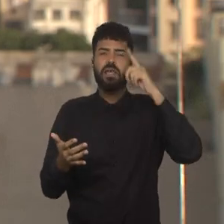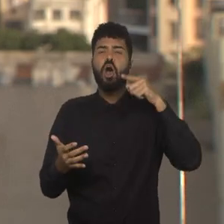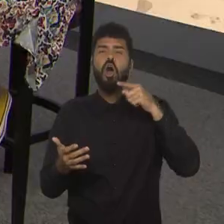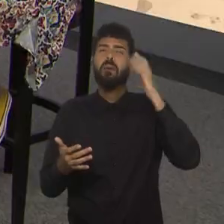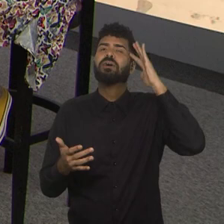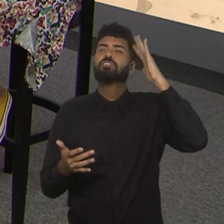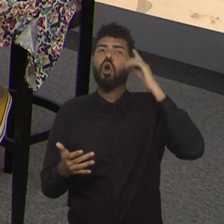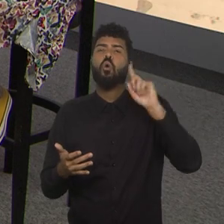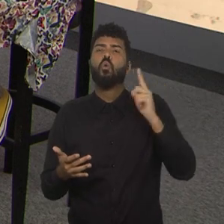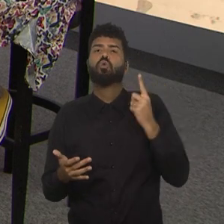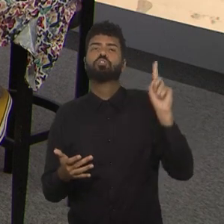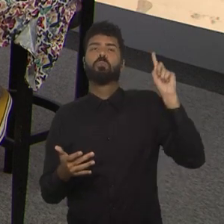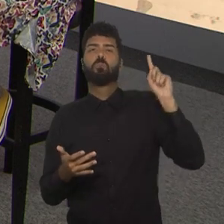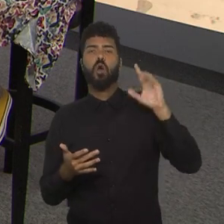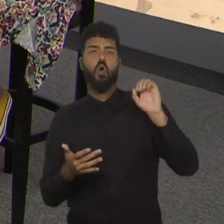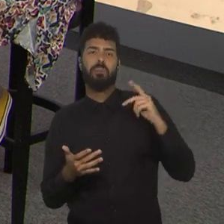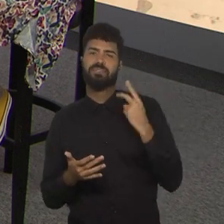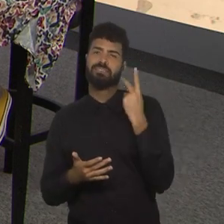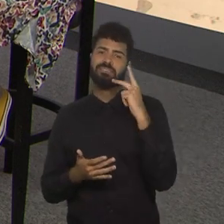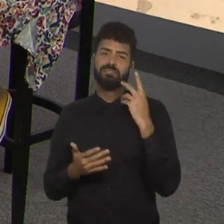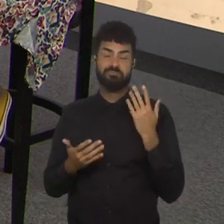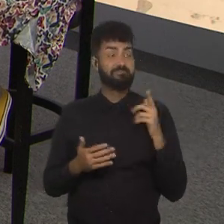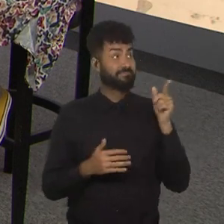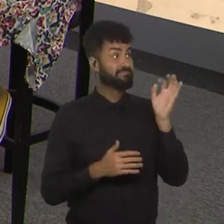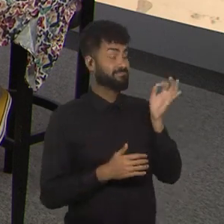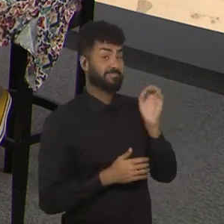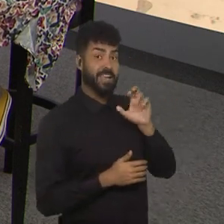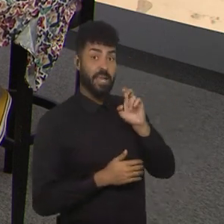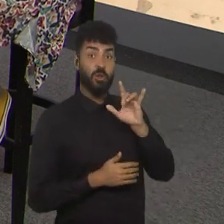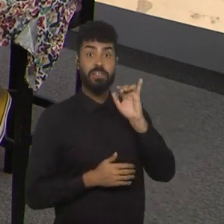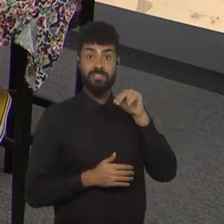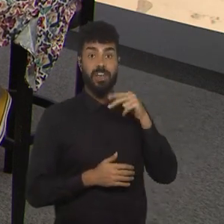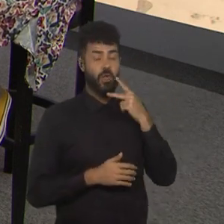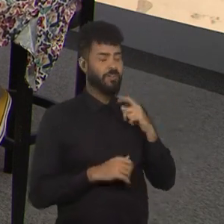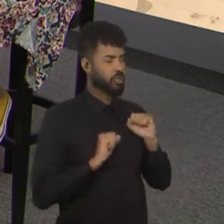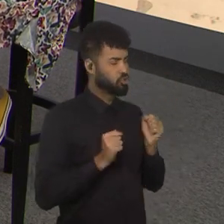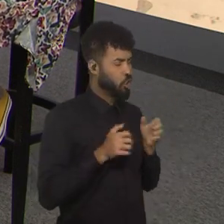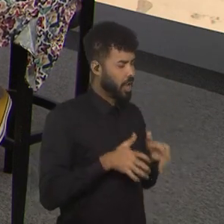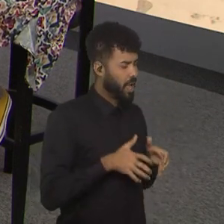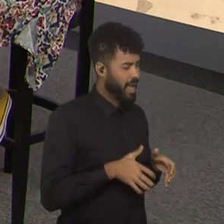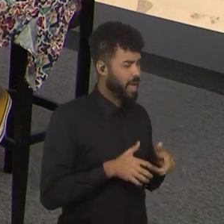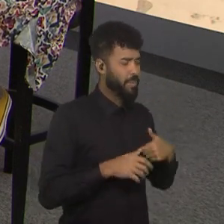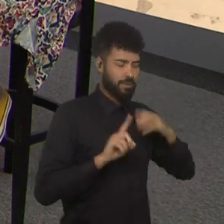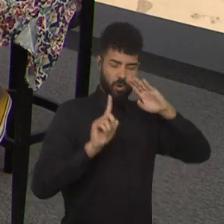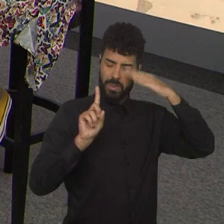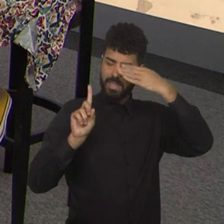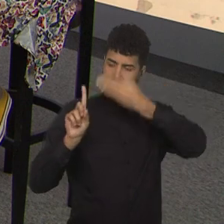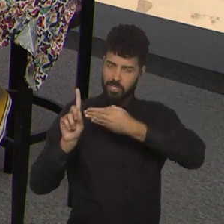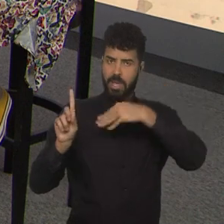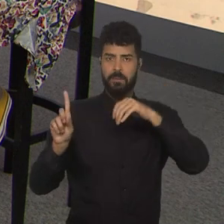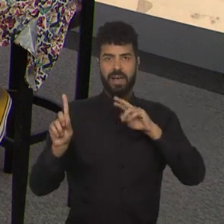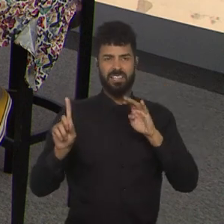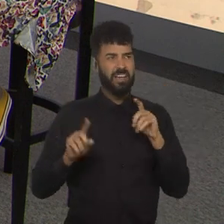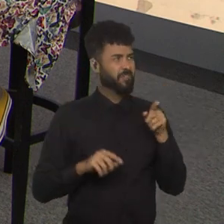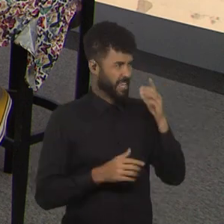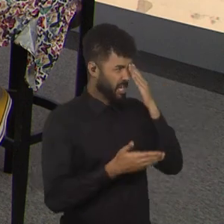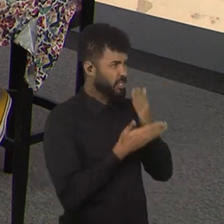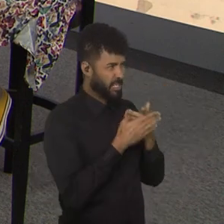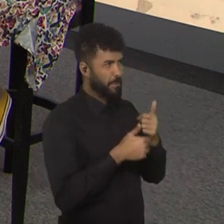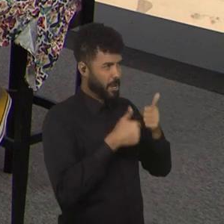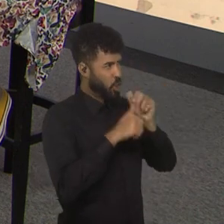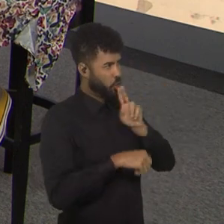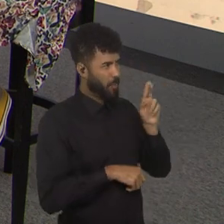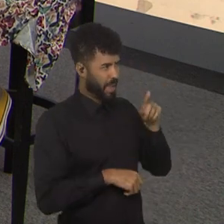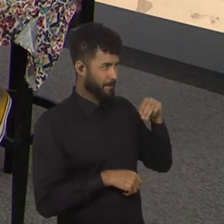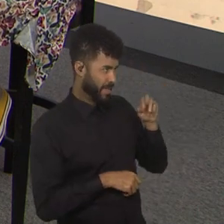E até o que a Keralin falou, das meninas jogarem por ela, né? Então, seria, para você seria, a Marta o